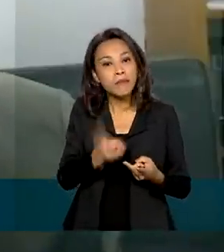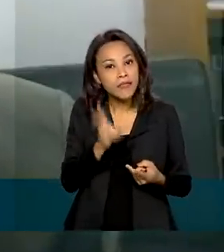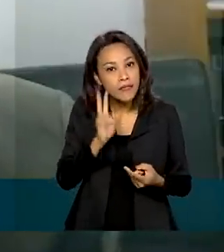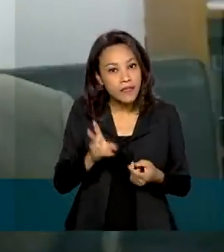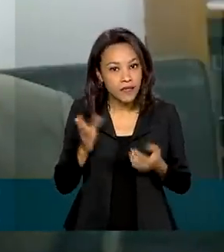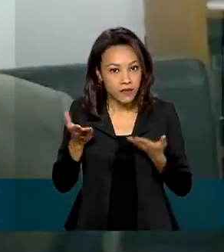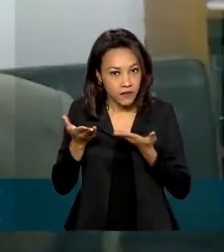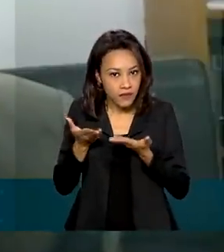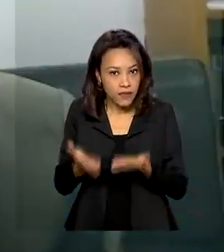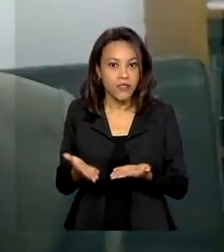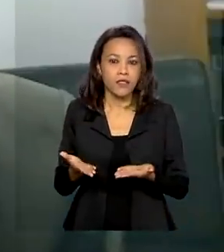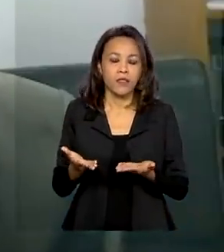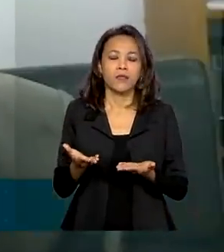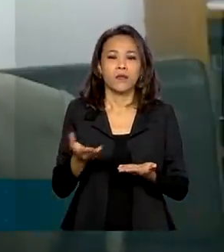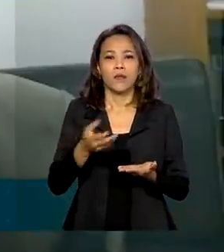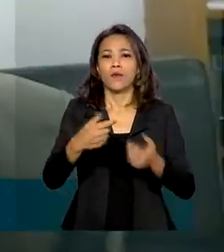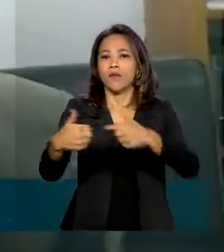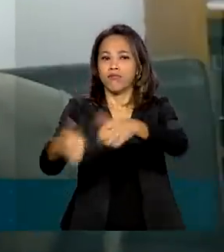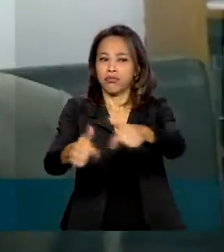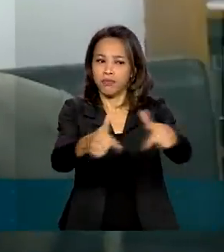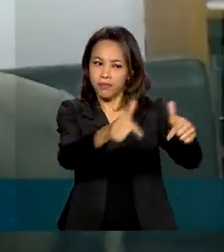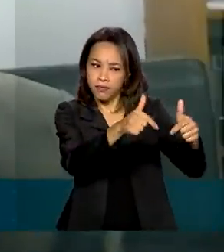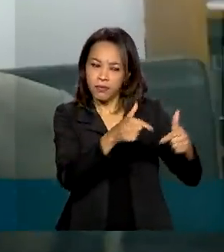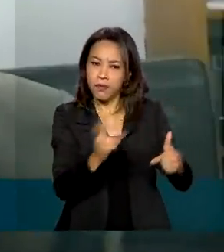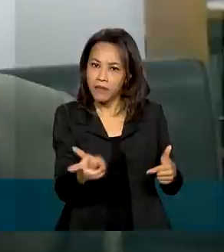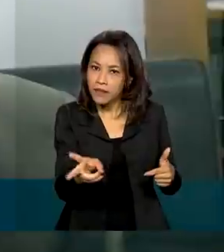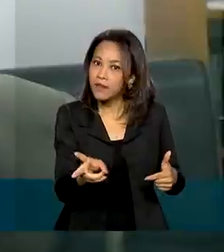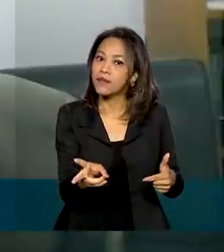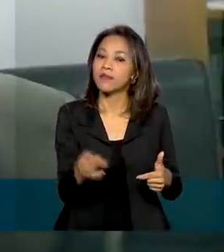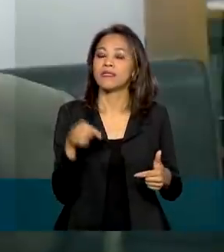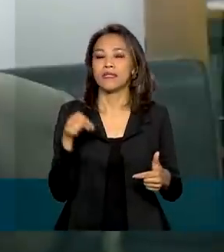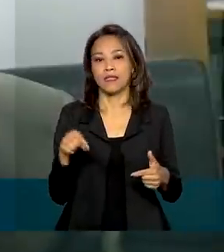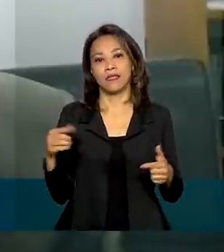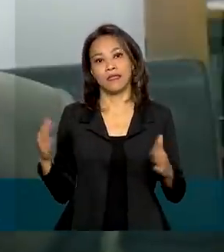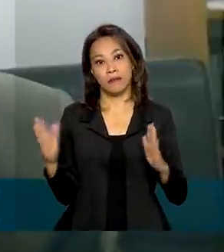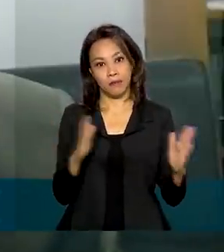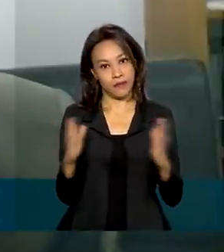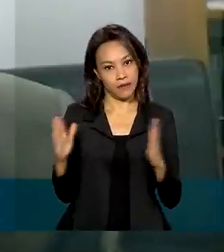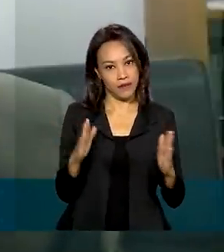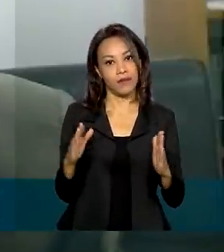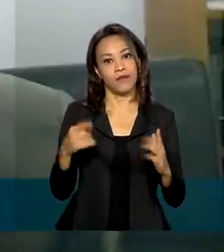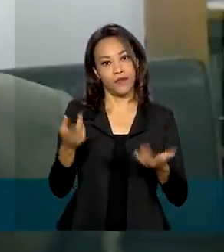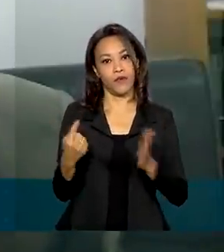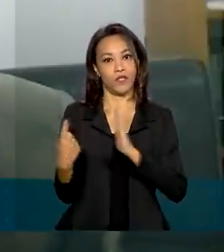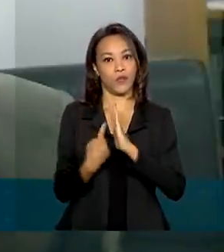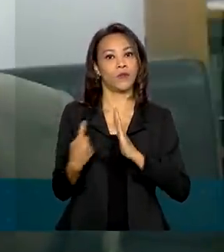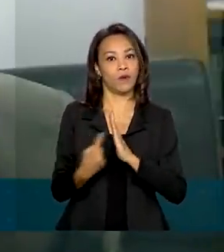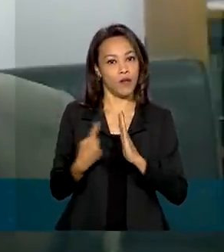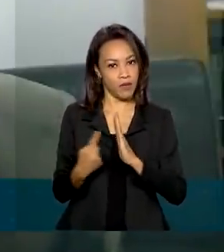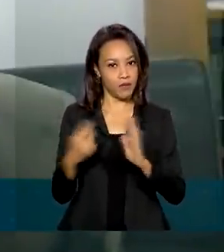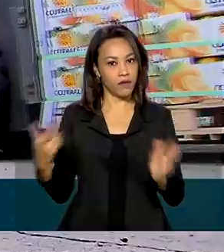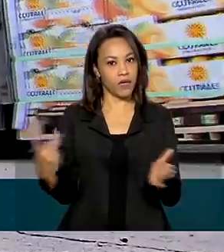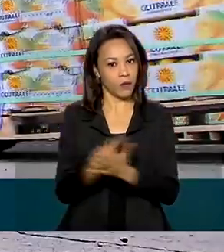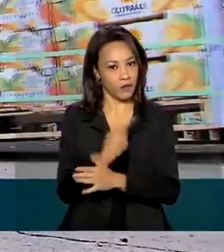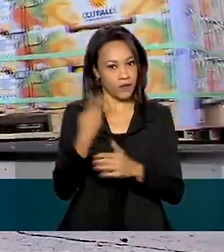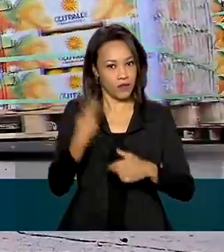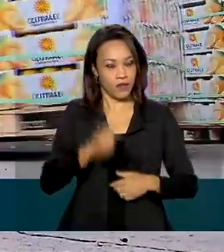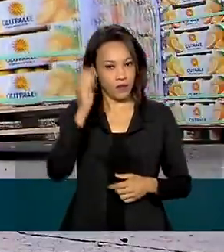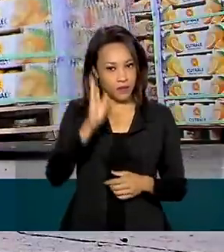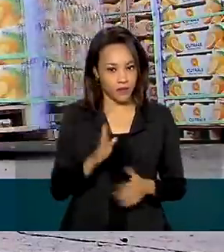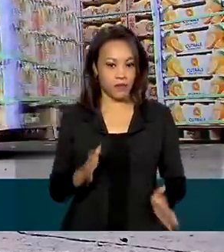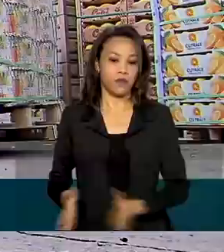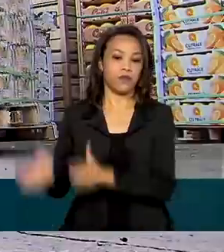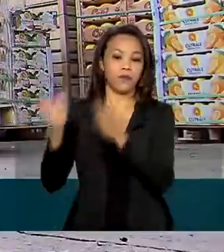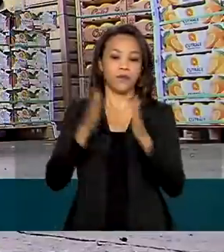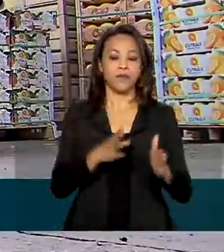grande número de empregos, mesmo num período de isolamento como ocorreu no caso brasileiro. E as